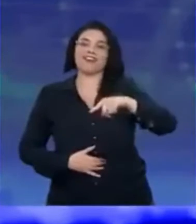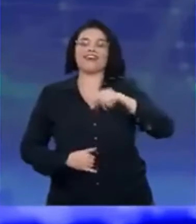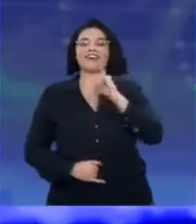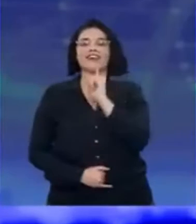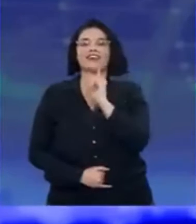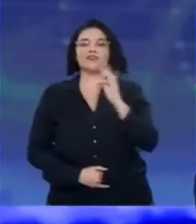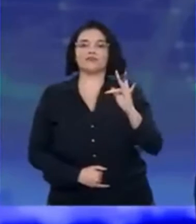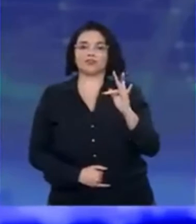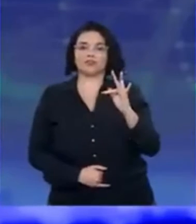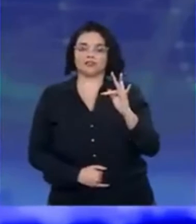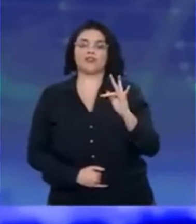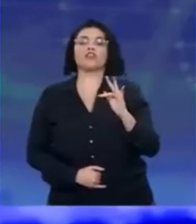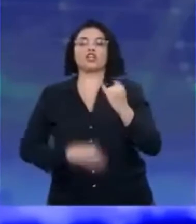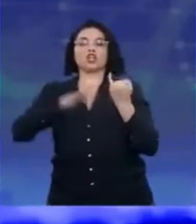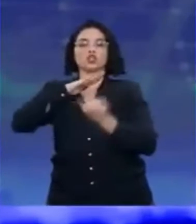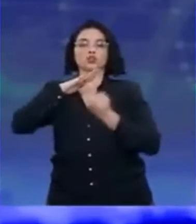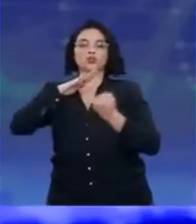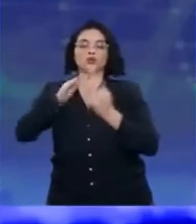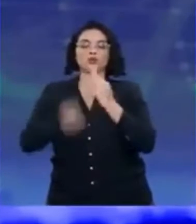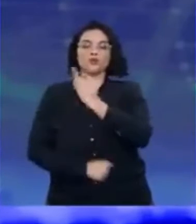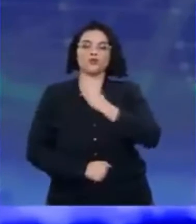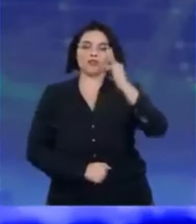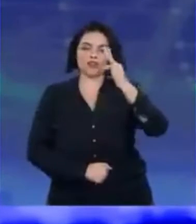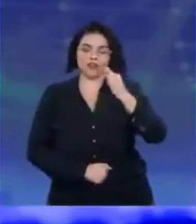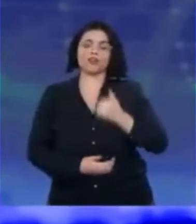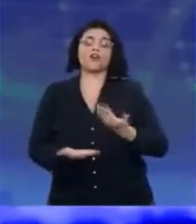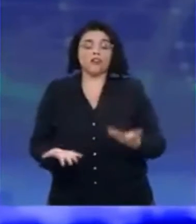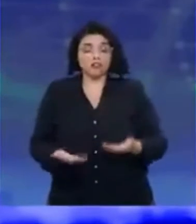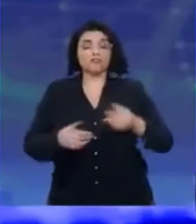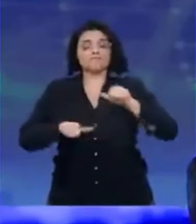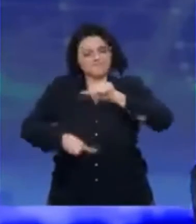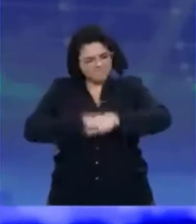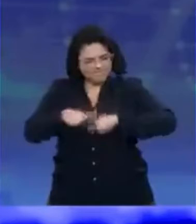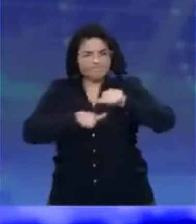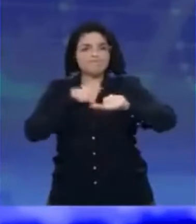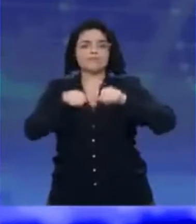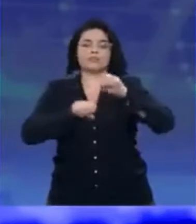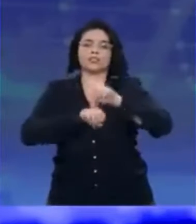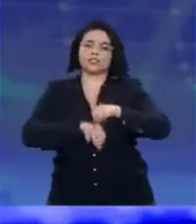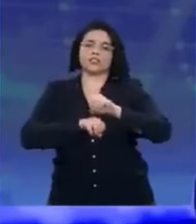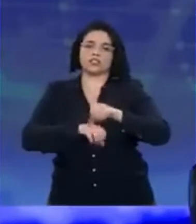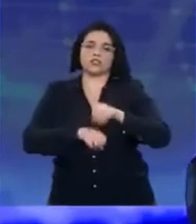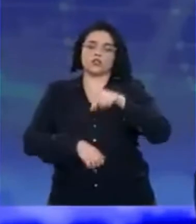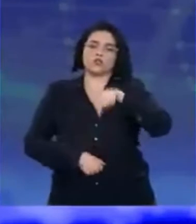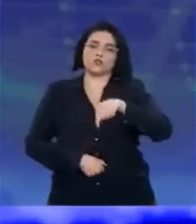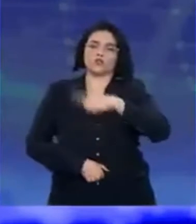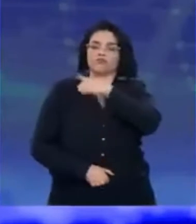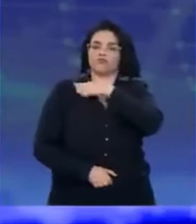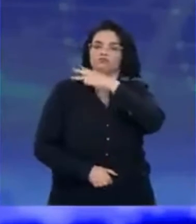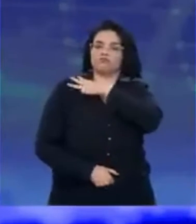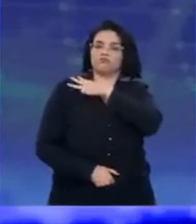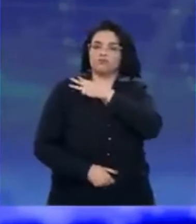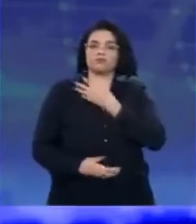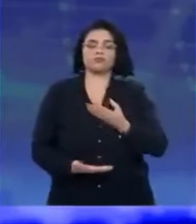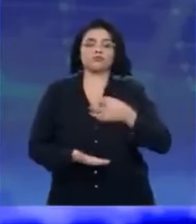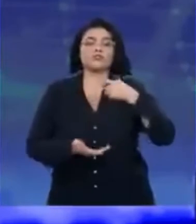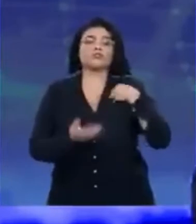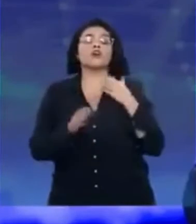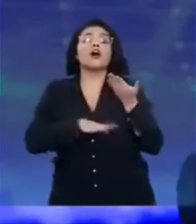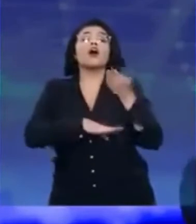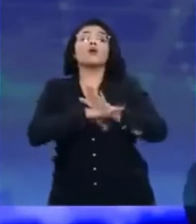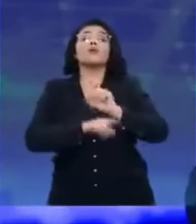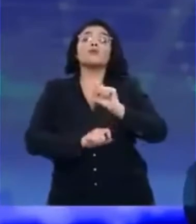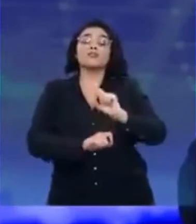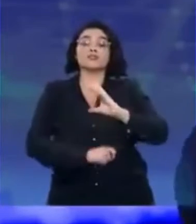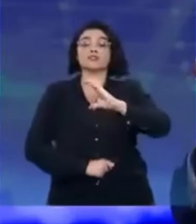Federais. Essa é a reforma que o ensino médio precisa. Nós contamos para isso com a força do Centro Paula Sousa, que